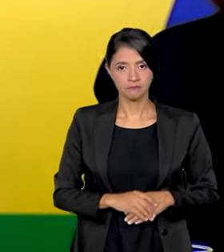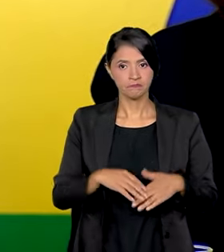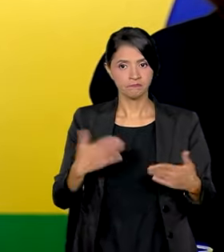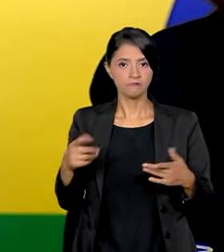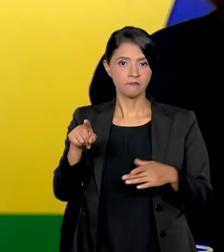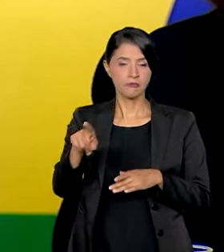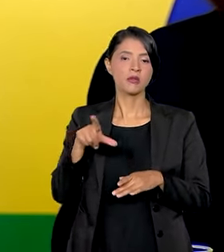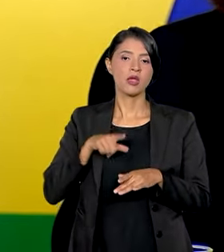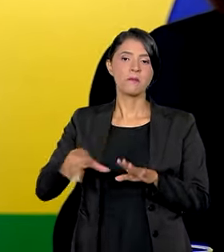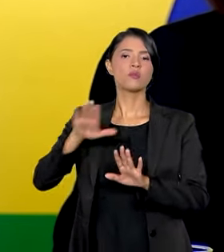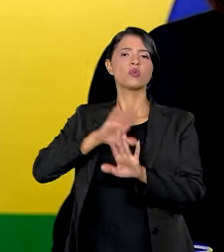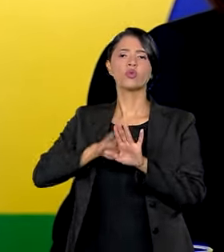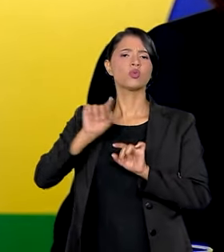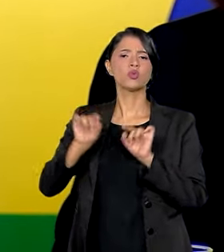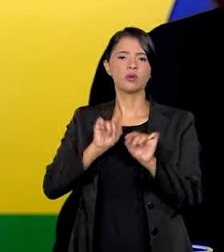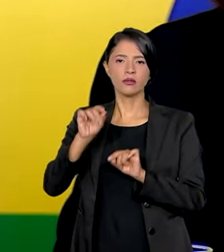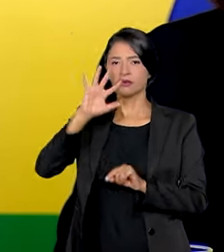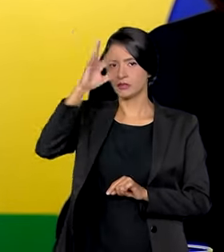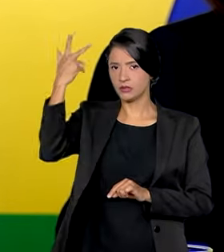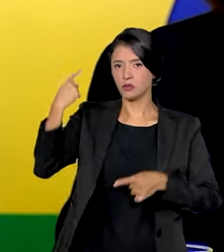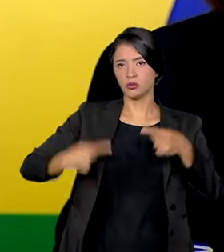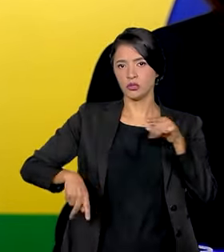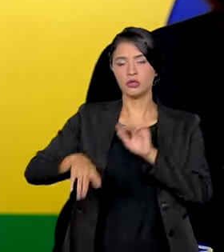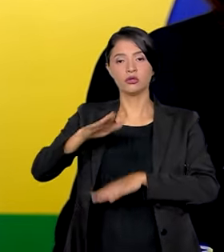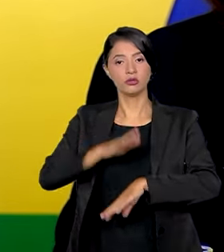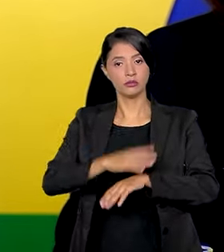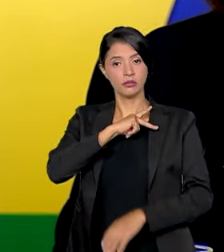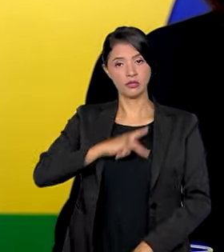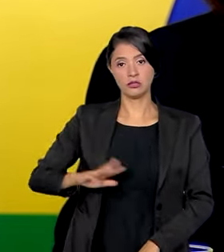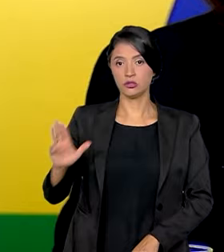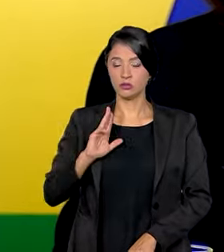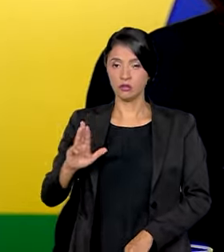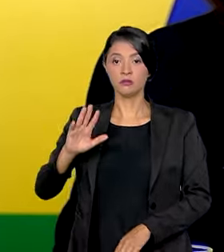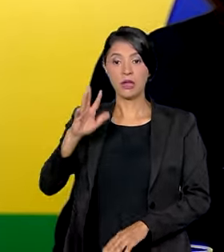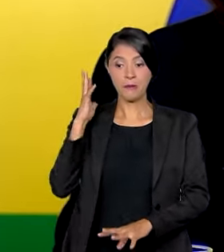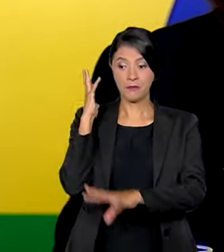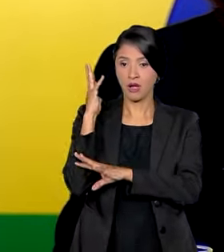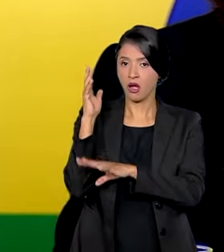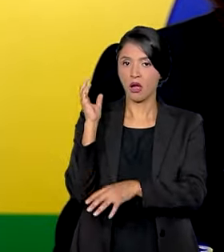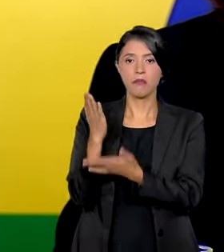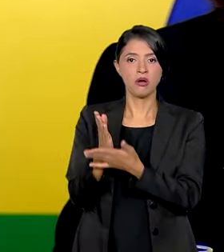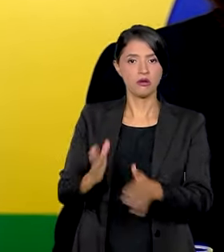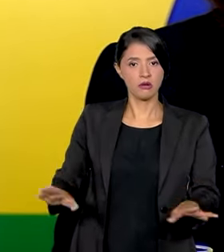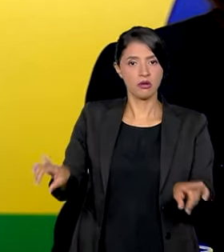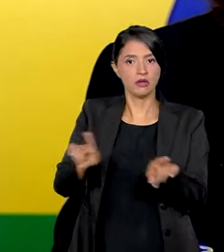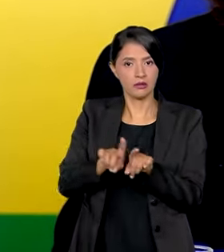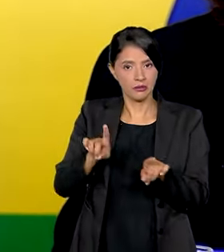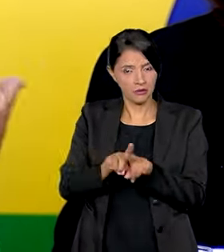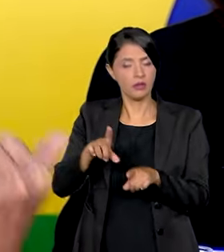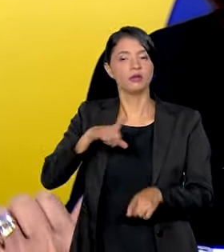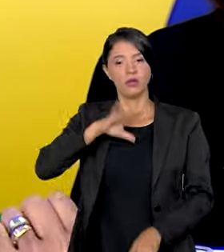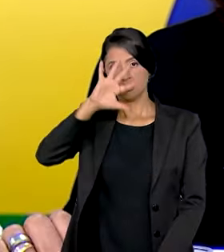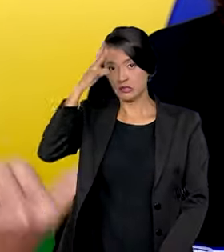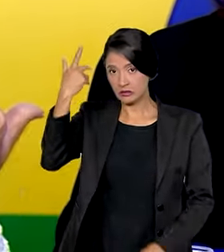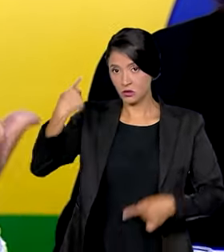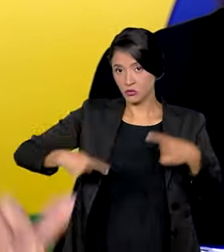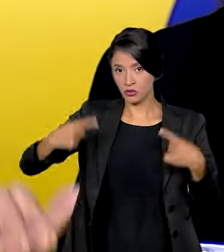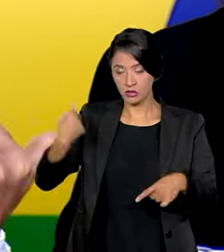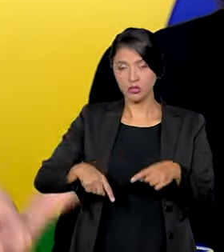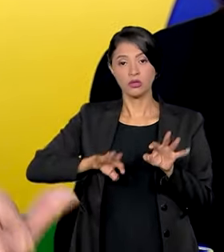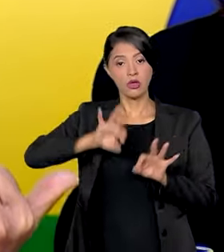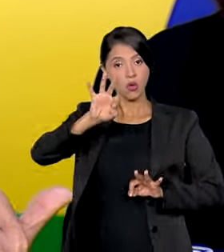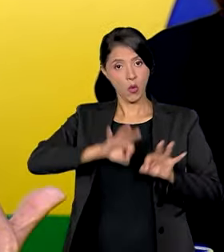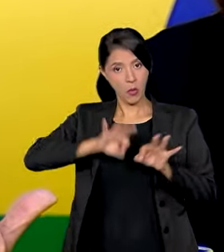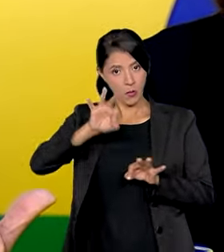Por trás disso tem a decisão política do presidente Lula, desmatamento zero. Por trás disso tem a decisão política de que o